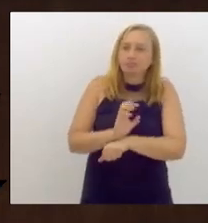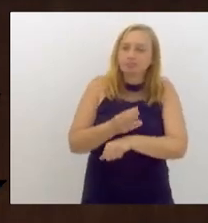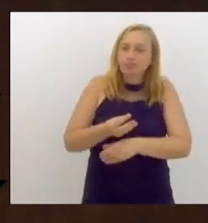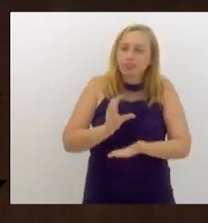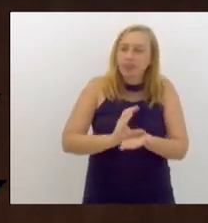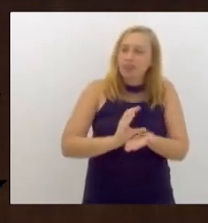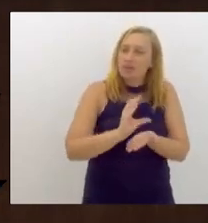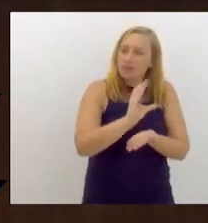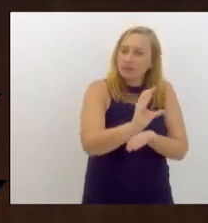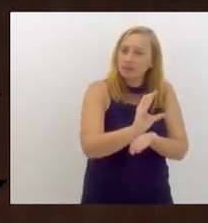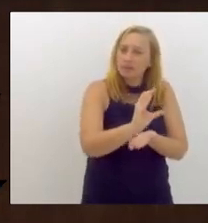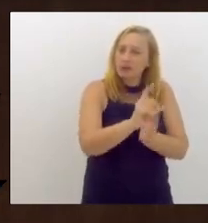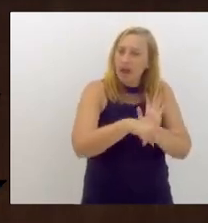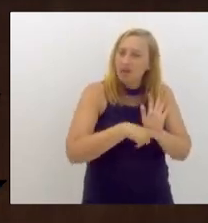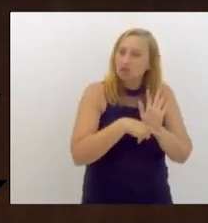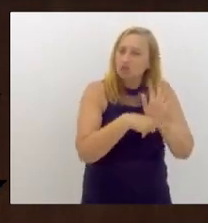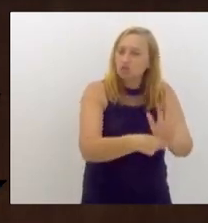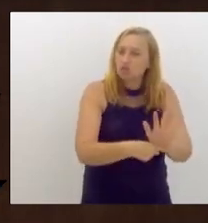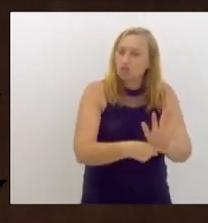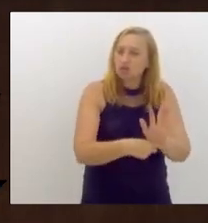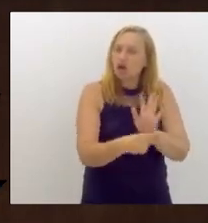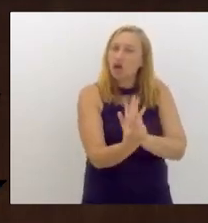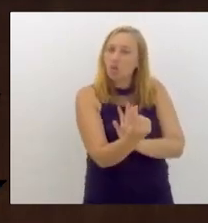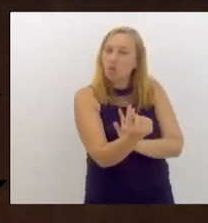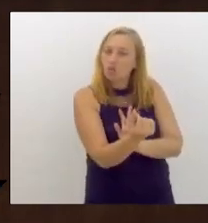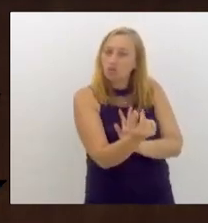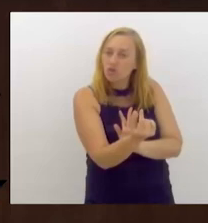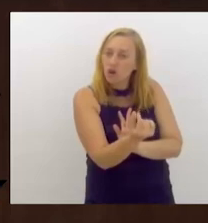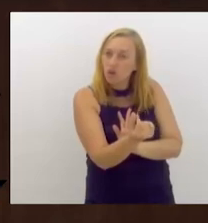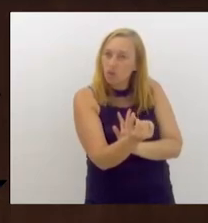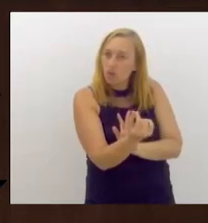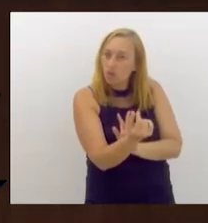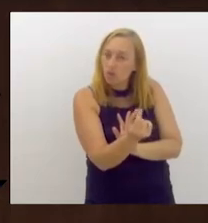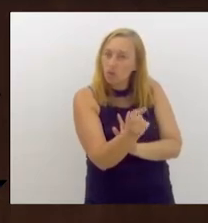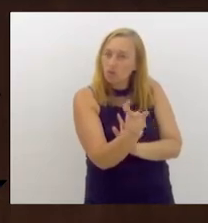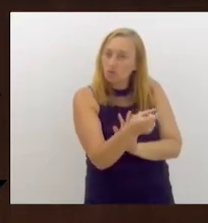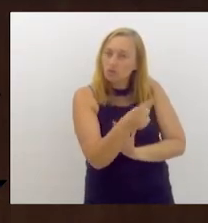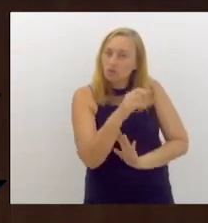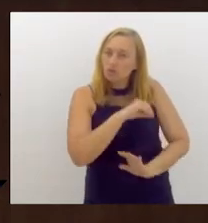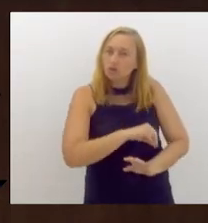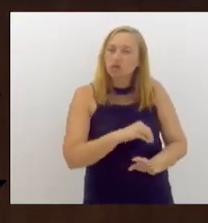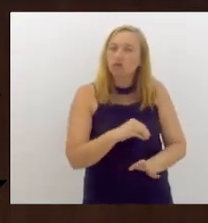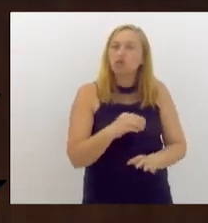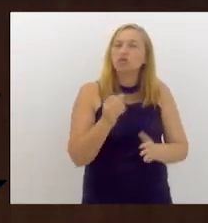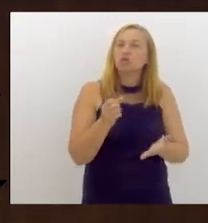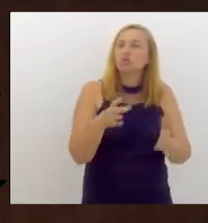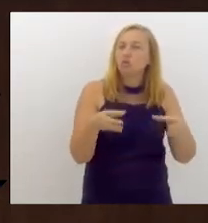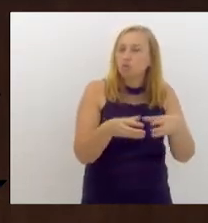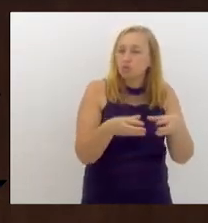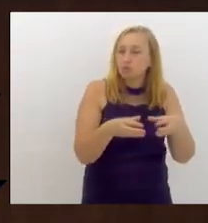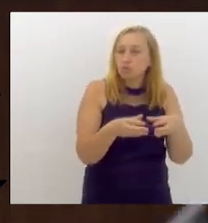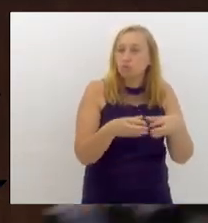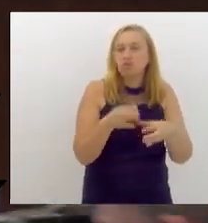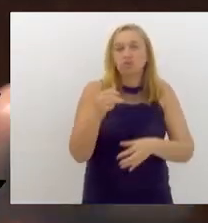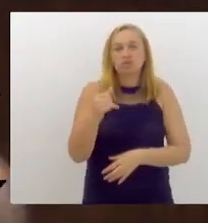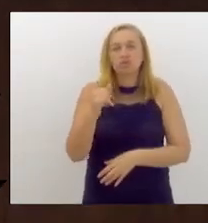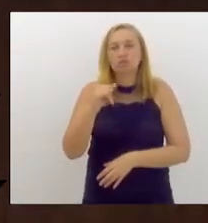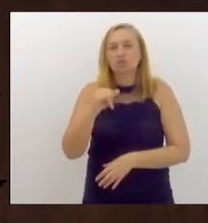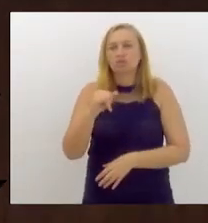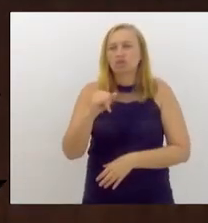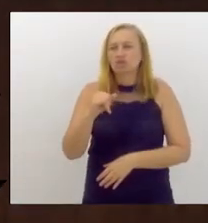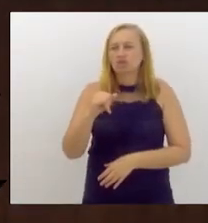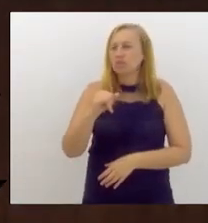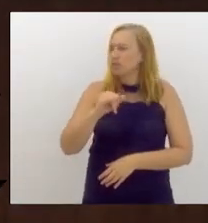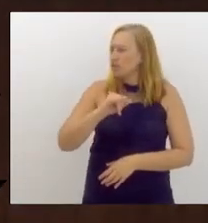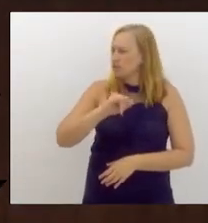complementar o valor cheio da tarifa, que era que aquele grupo japonês queria, o GUME, que exigiu